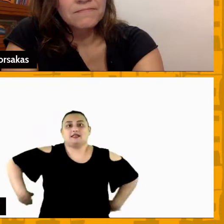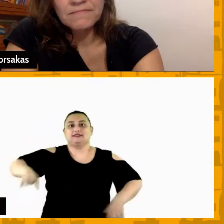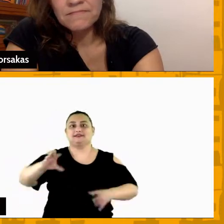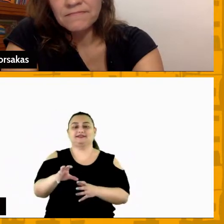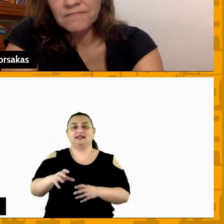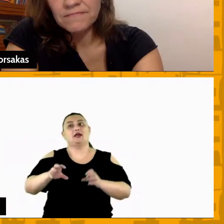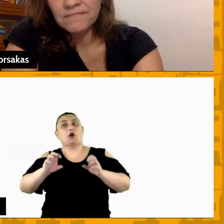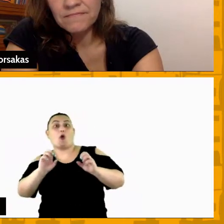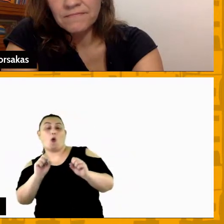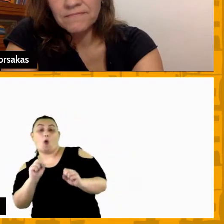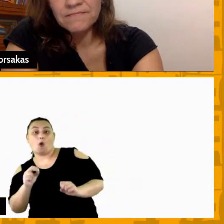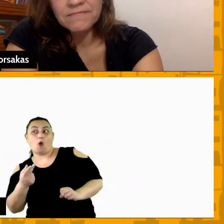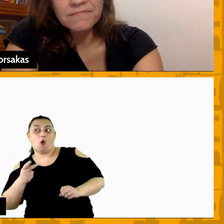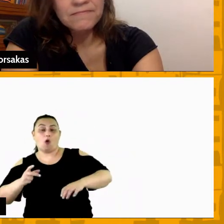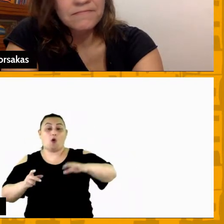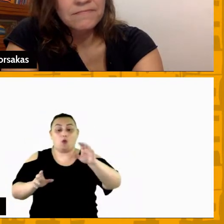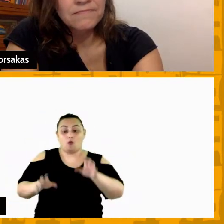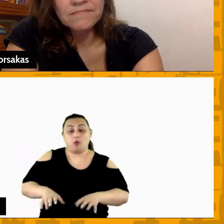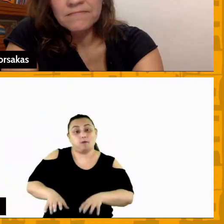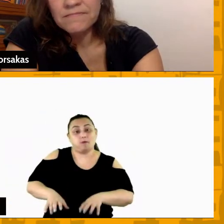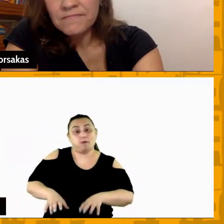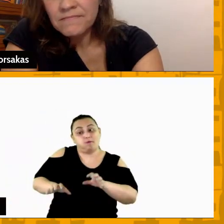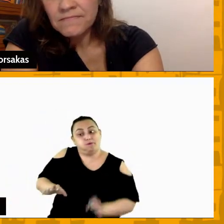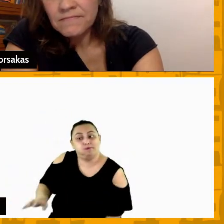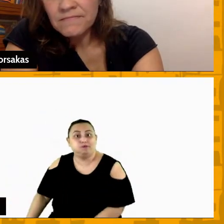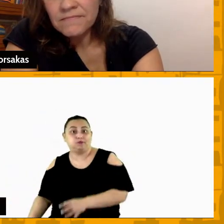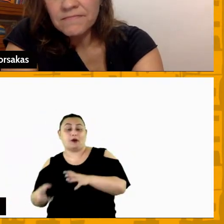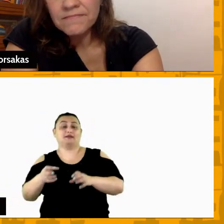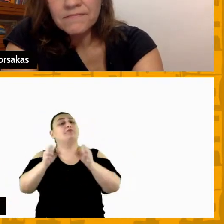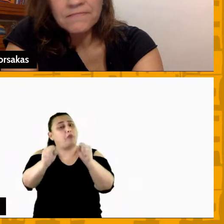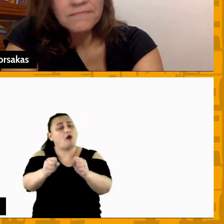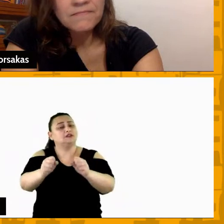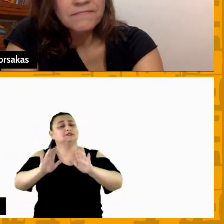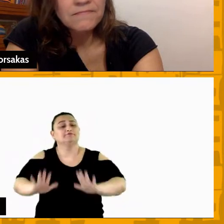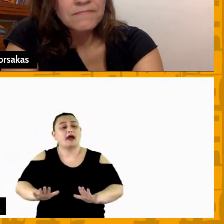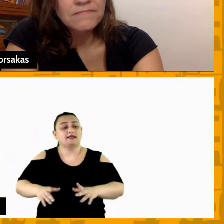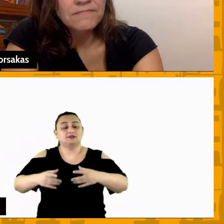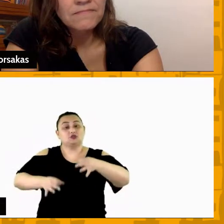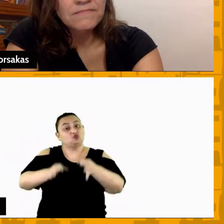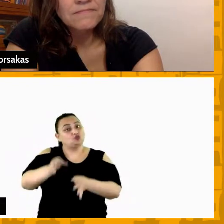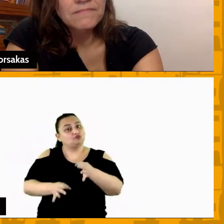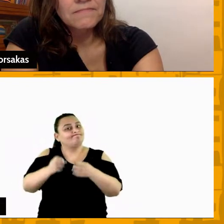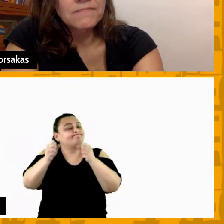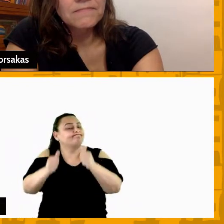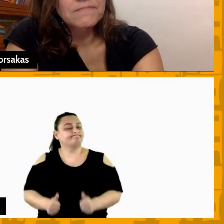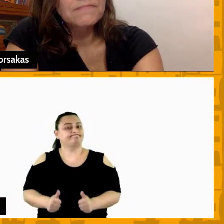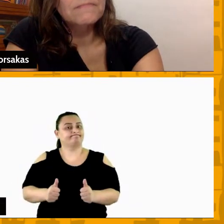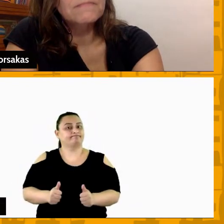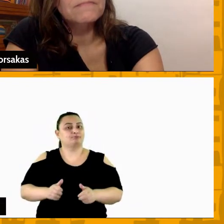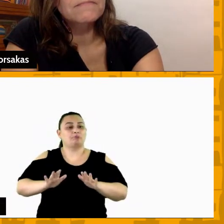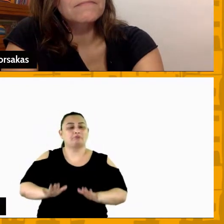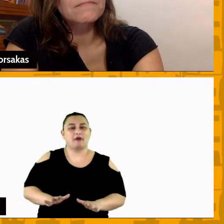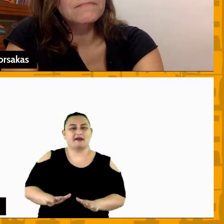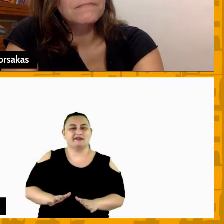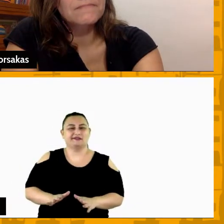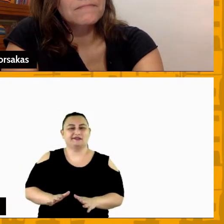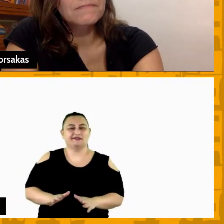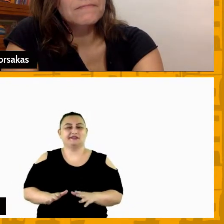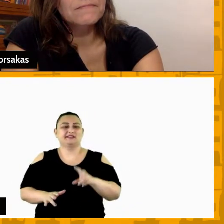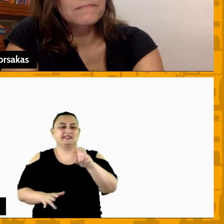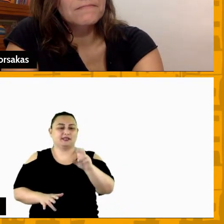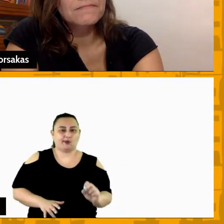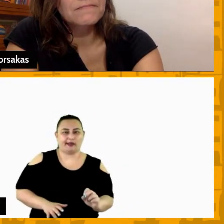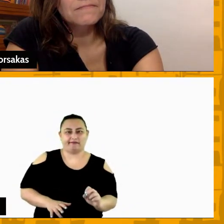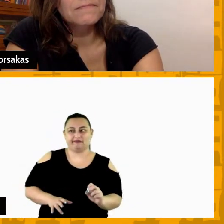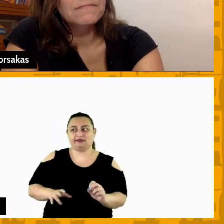dar um passe por baixo das pernas pode pode fazer para o jogo dois pontos de diferença agora com o jogo 50 pontos de